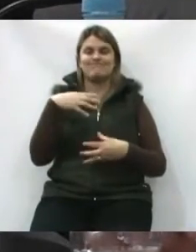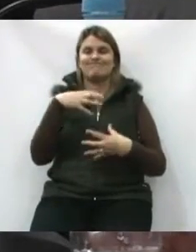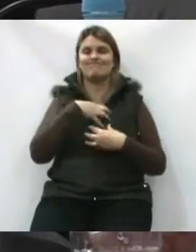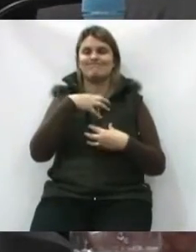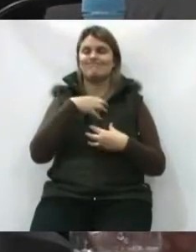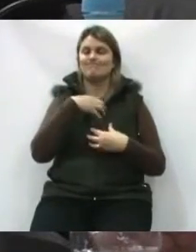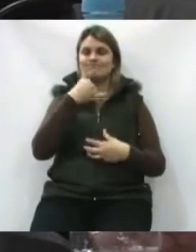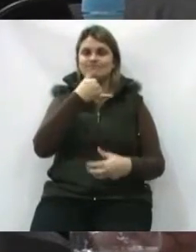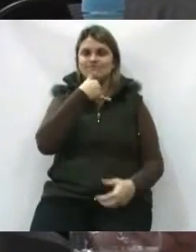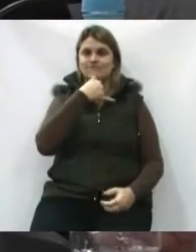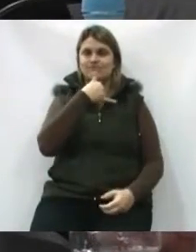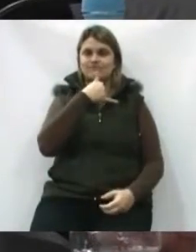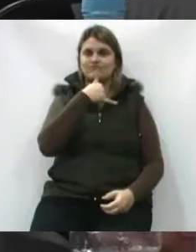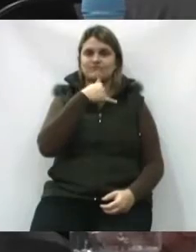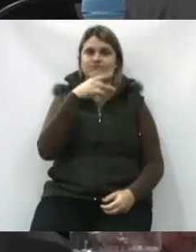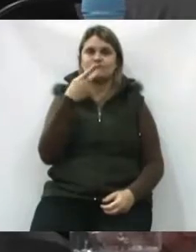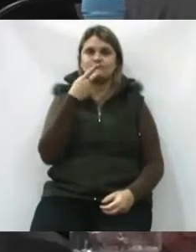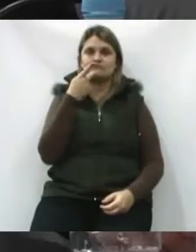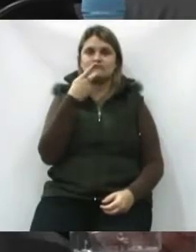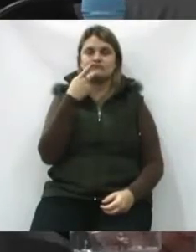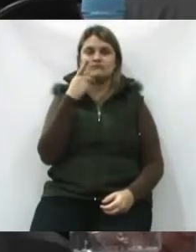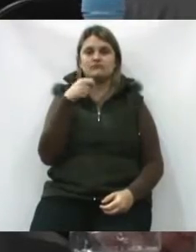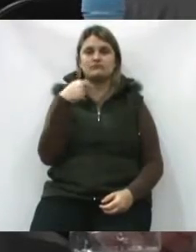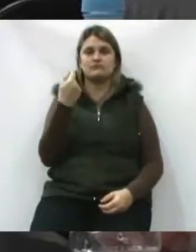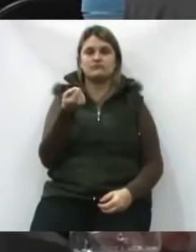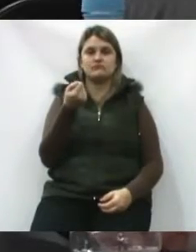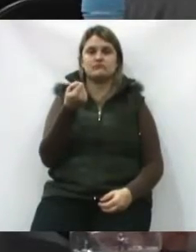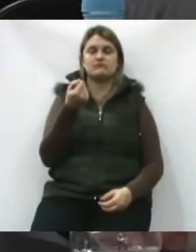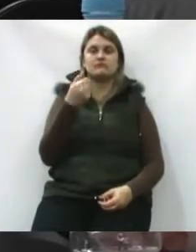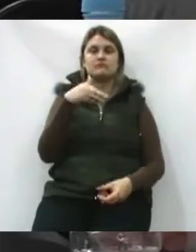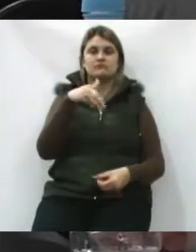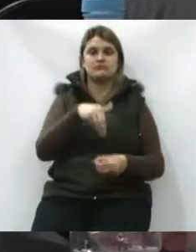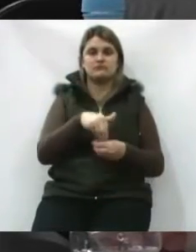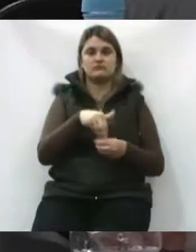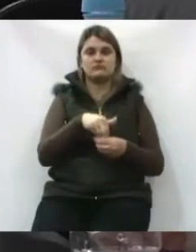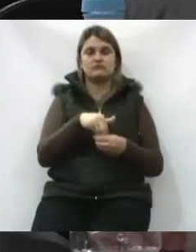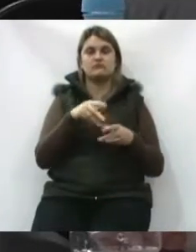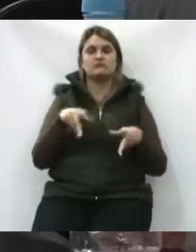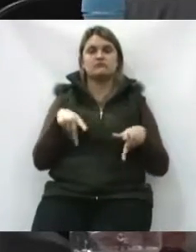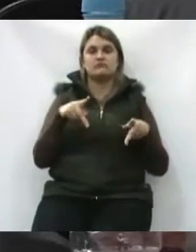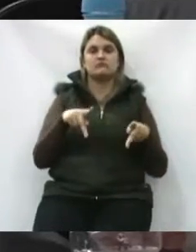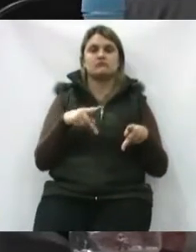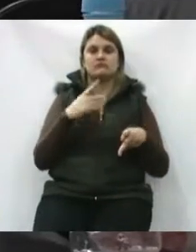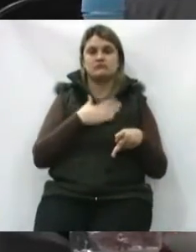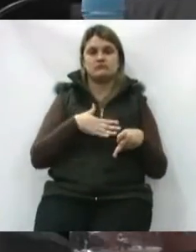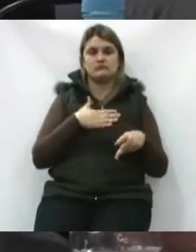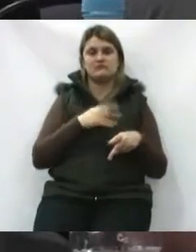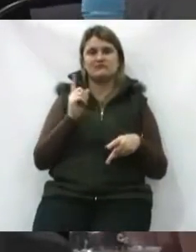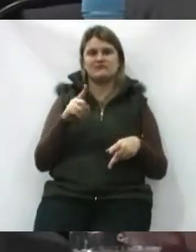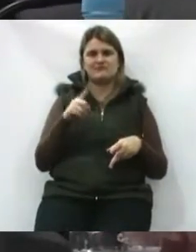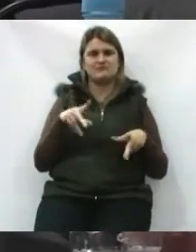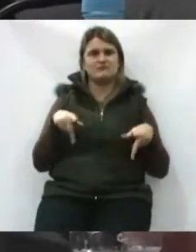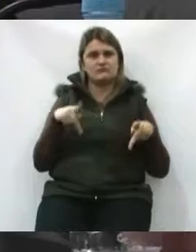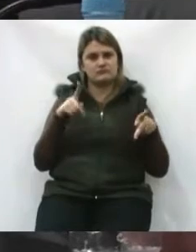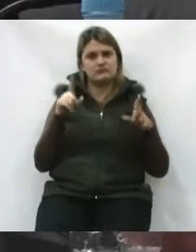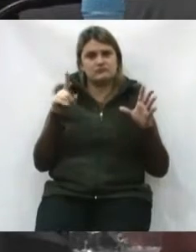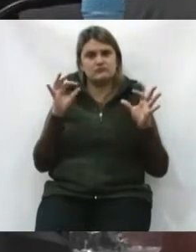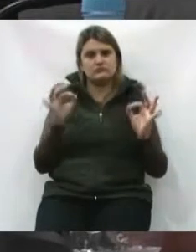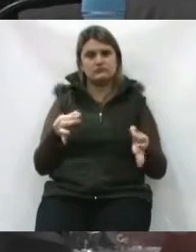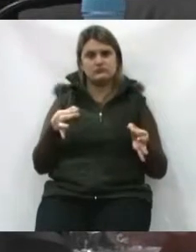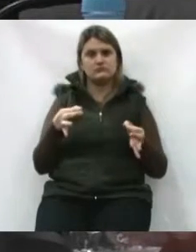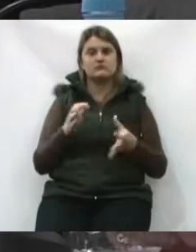insatisfação com relação à eleição, uma insatisfação popular. E essa insatisfação é totalmente